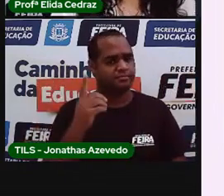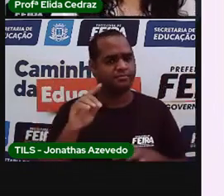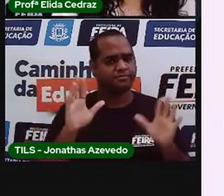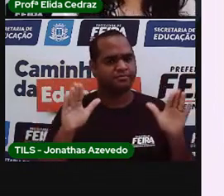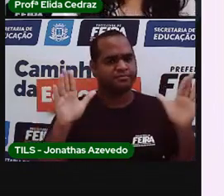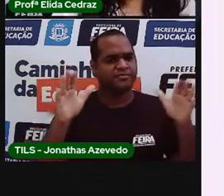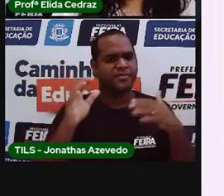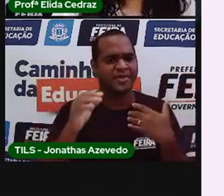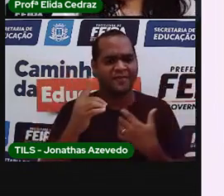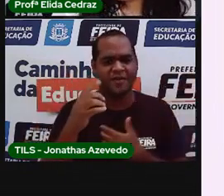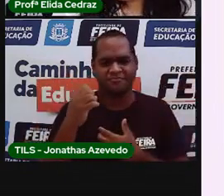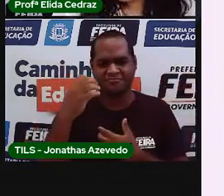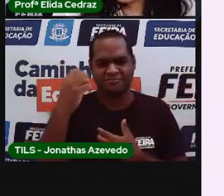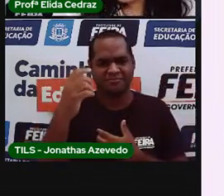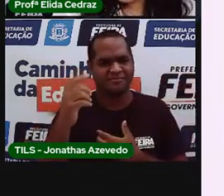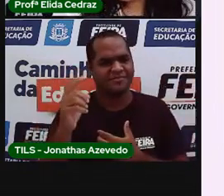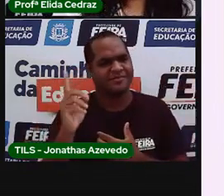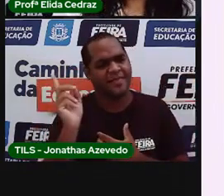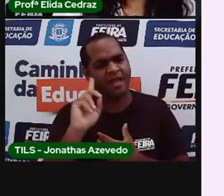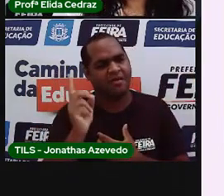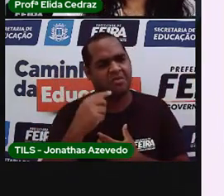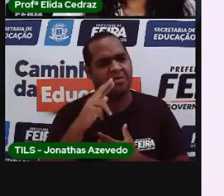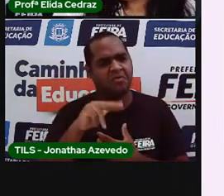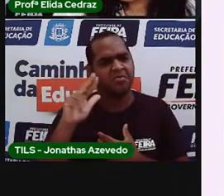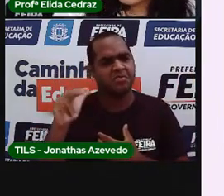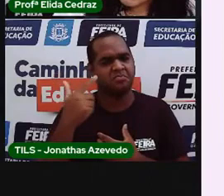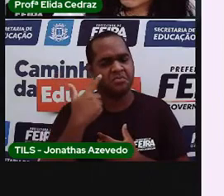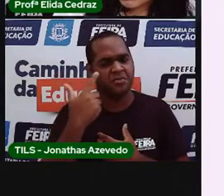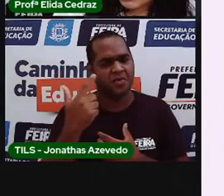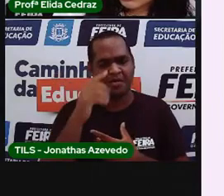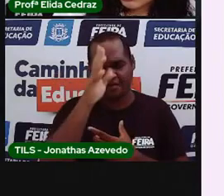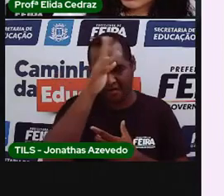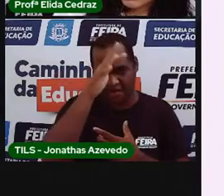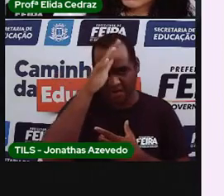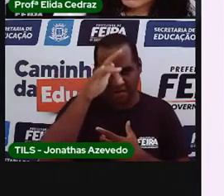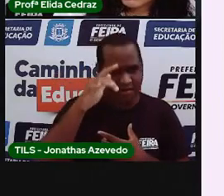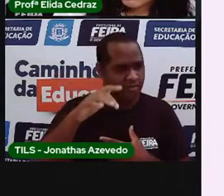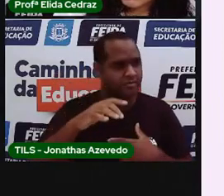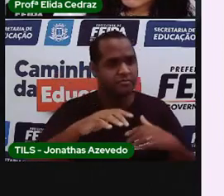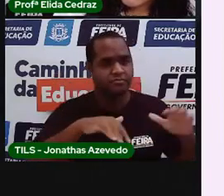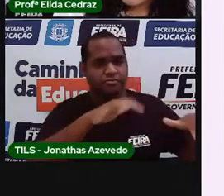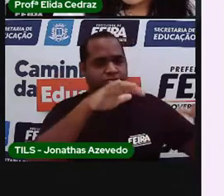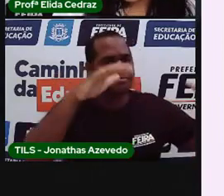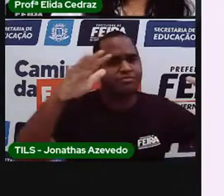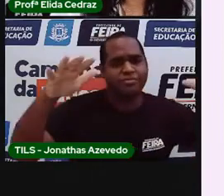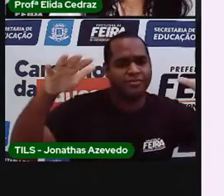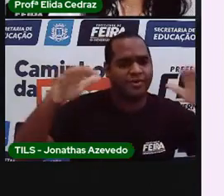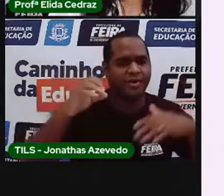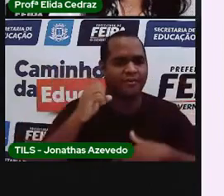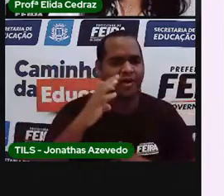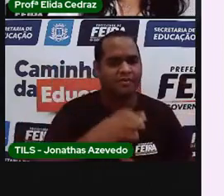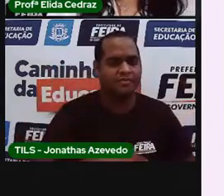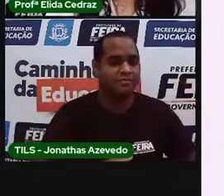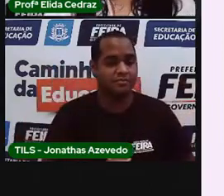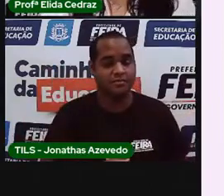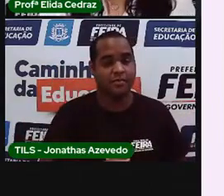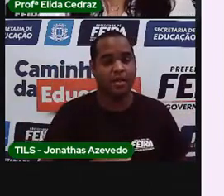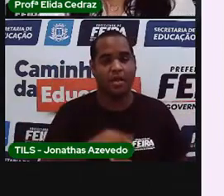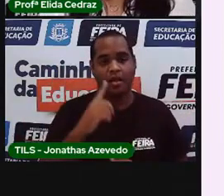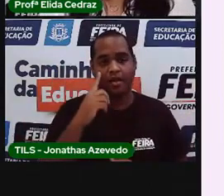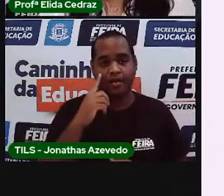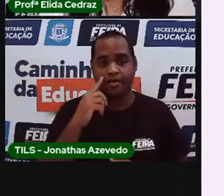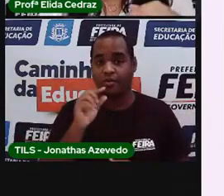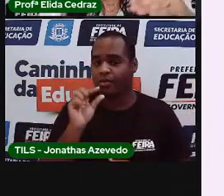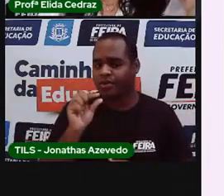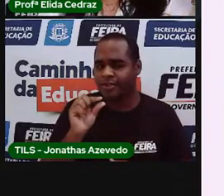A Pró nunca viu uma galinha voando. Eu já vi ela voar assim,